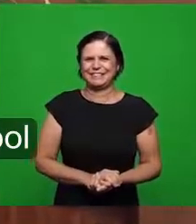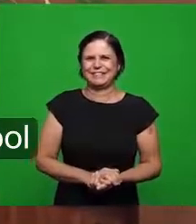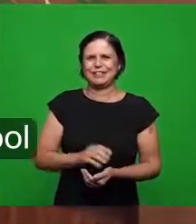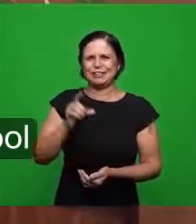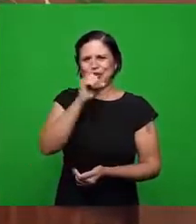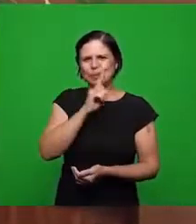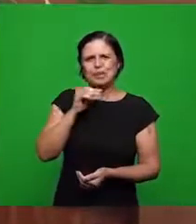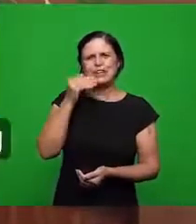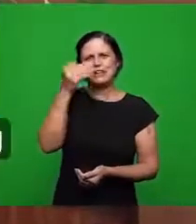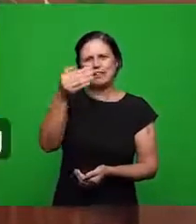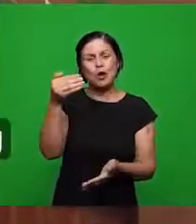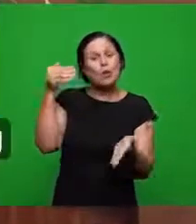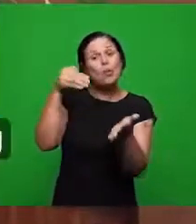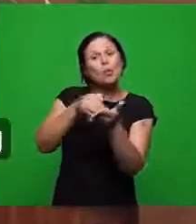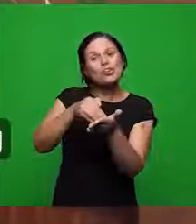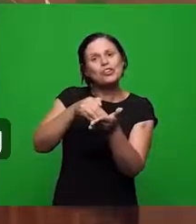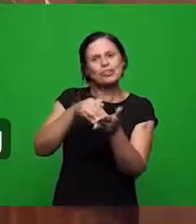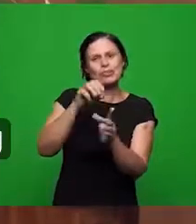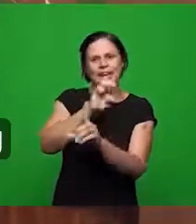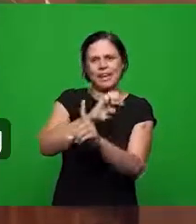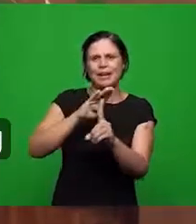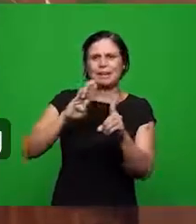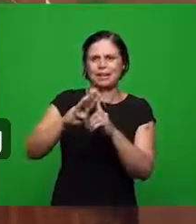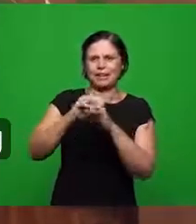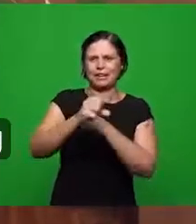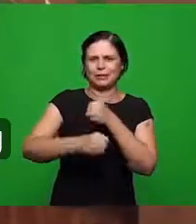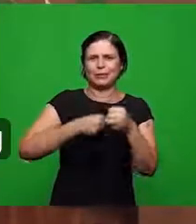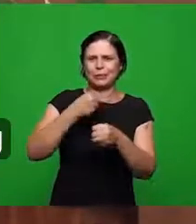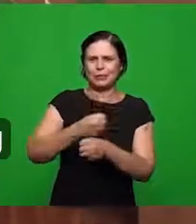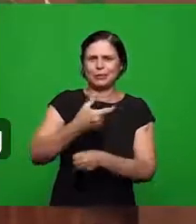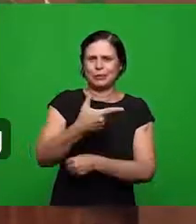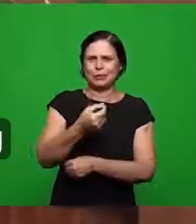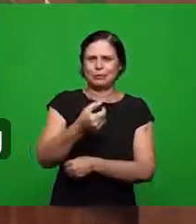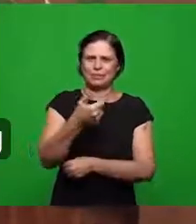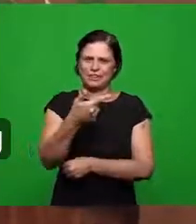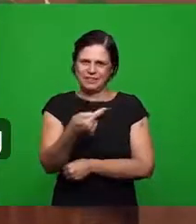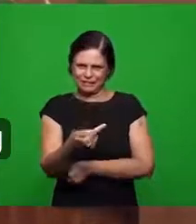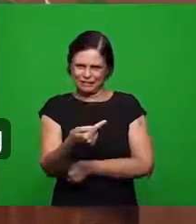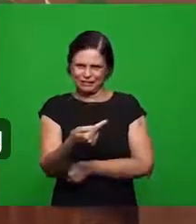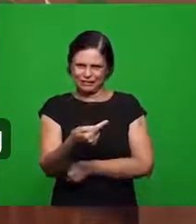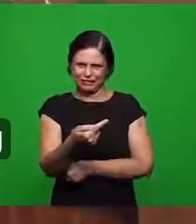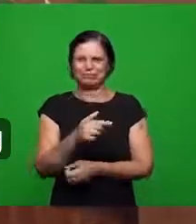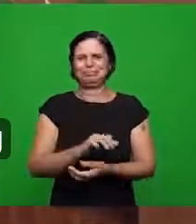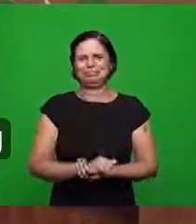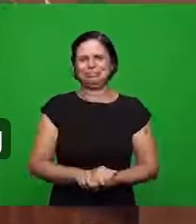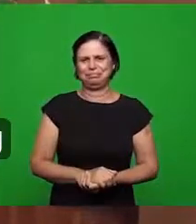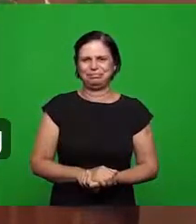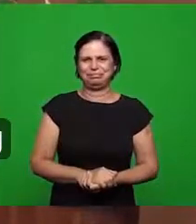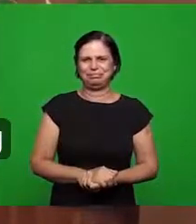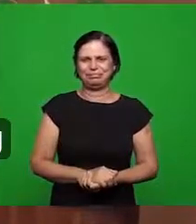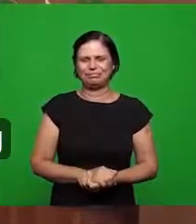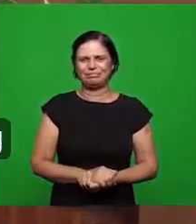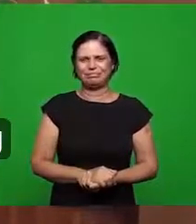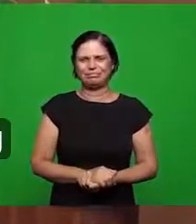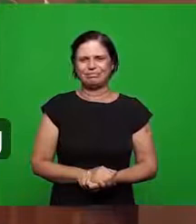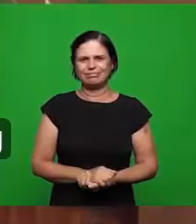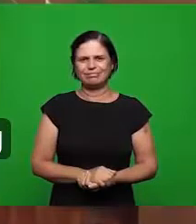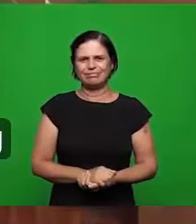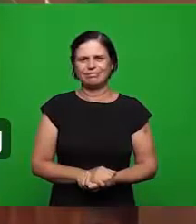EBD do ano que estamos vivendo 17 assim